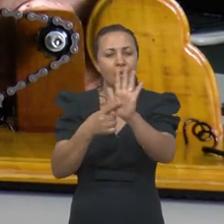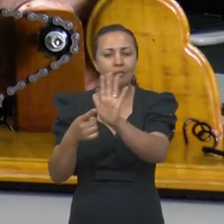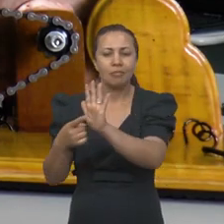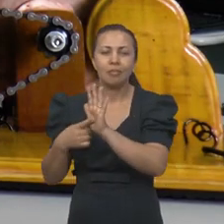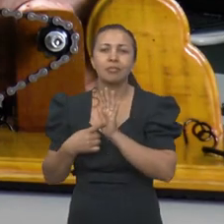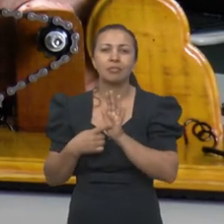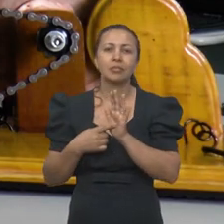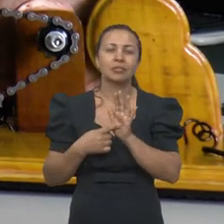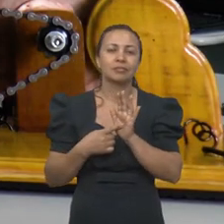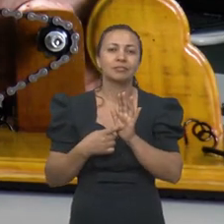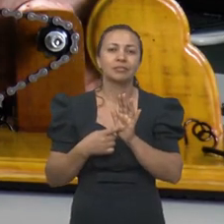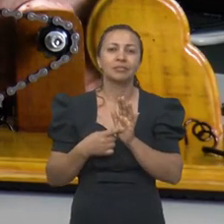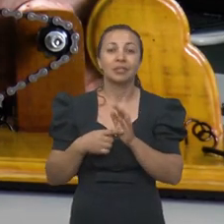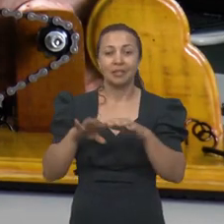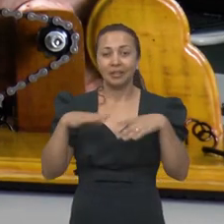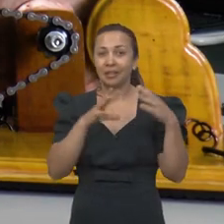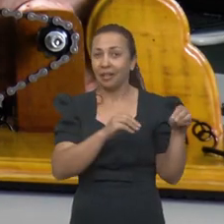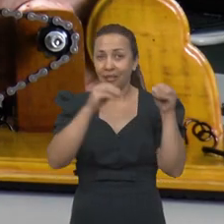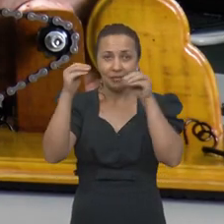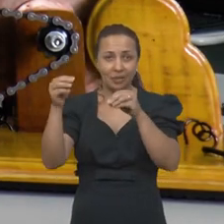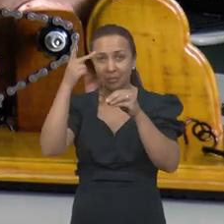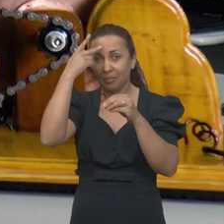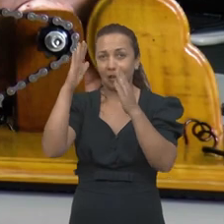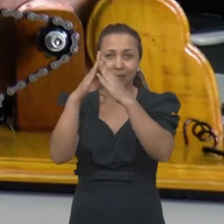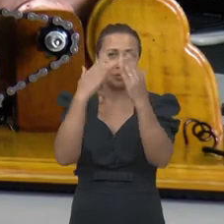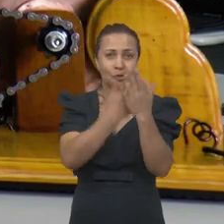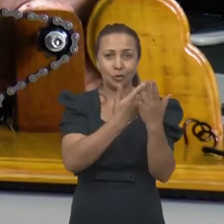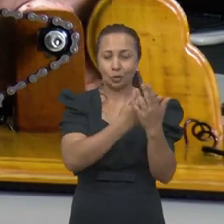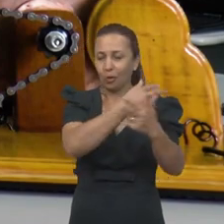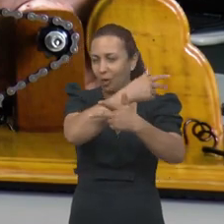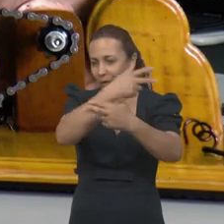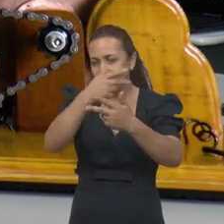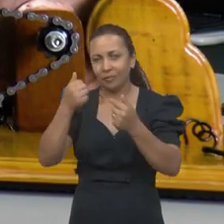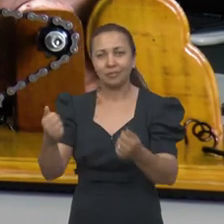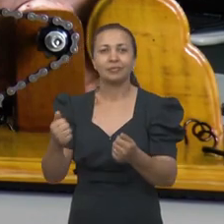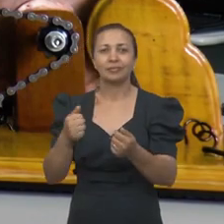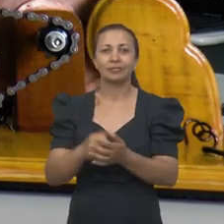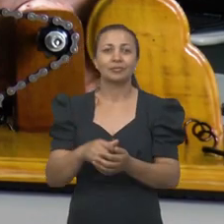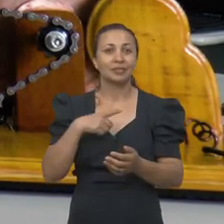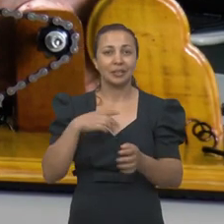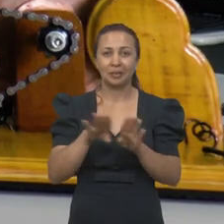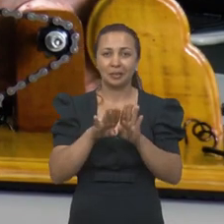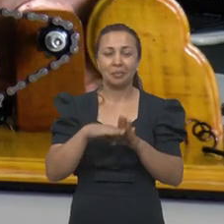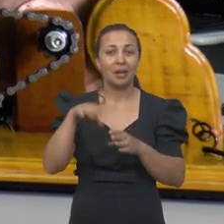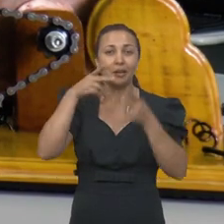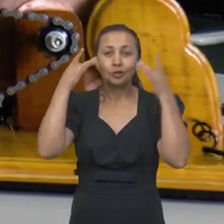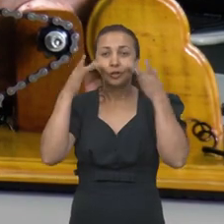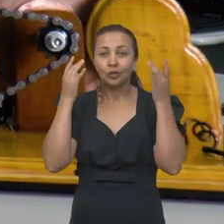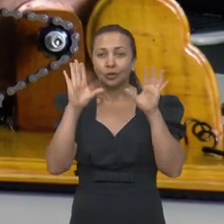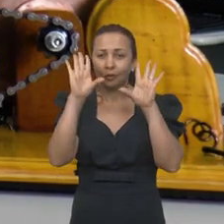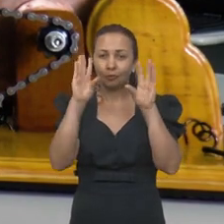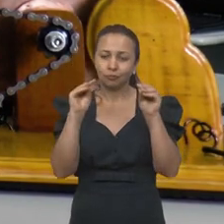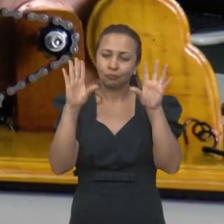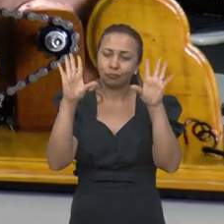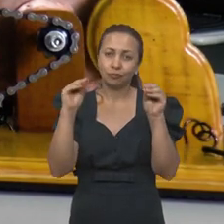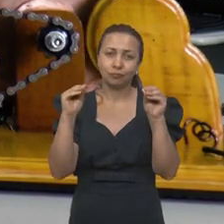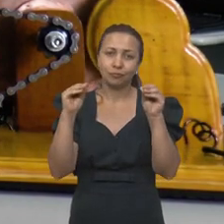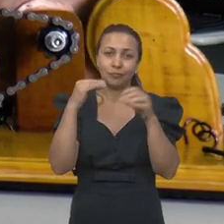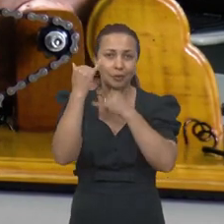os alunos da licenciatura são os atores. Leva isso para as escolas. A gente teve também teatro de fantoche